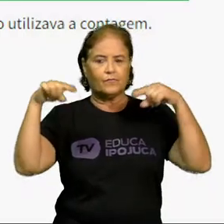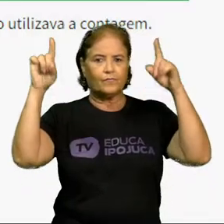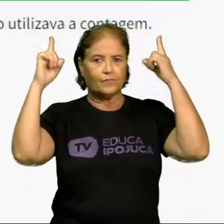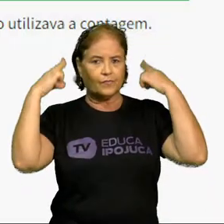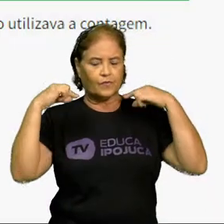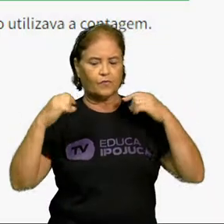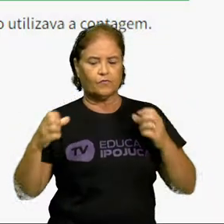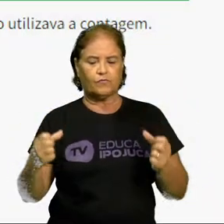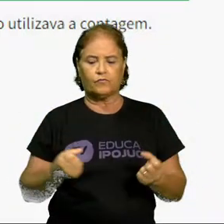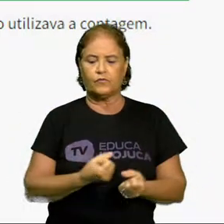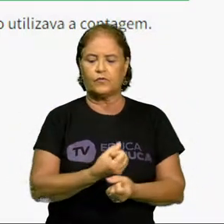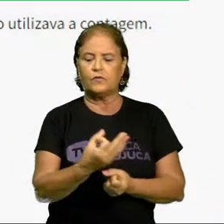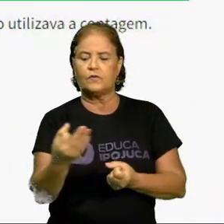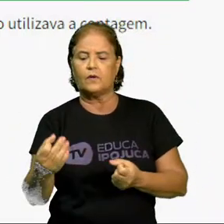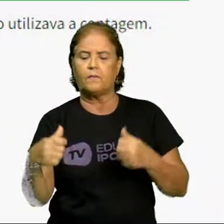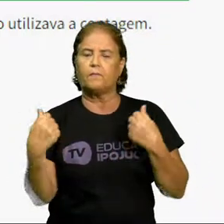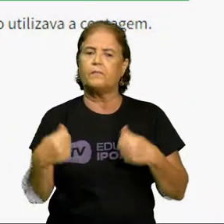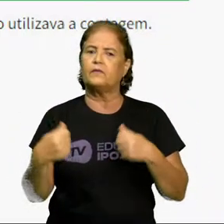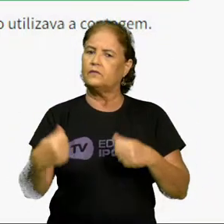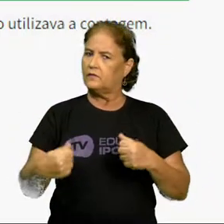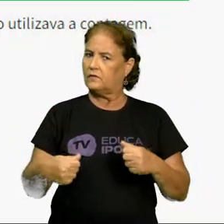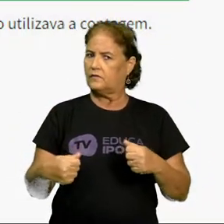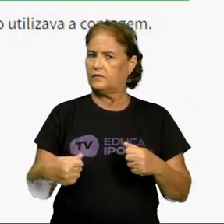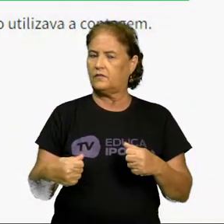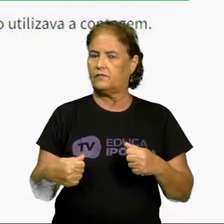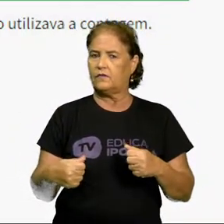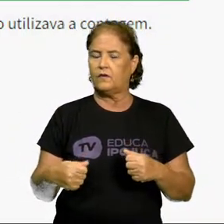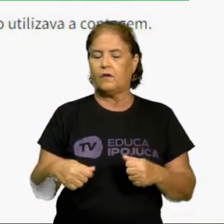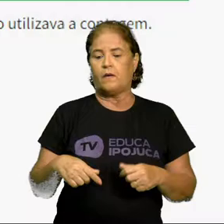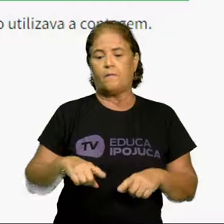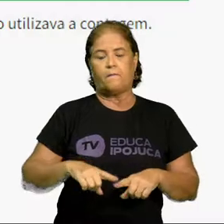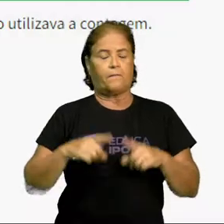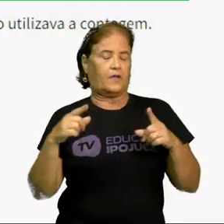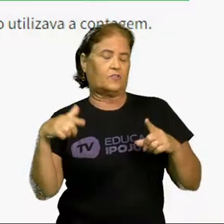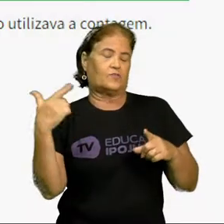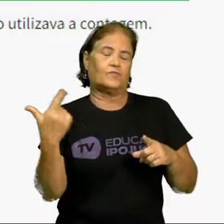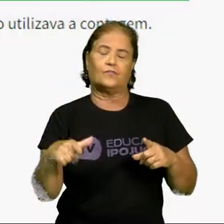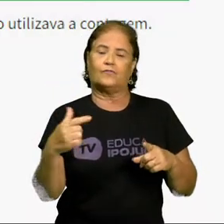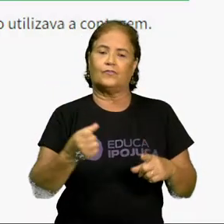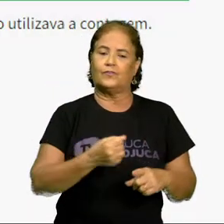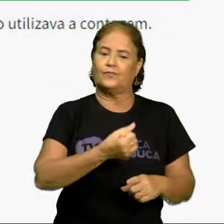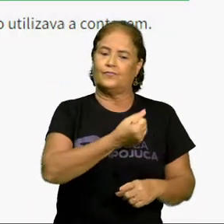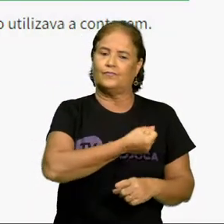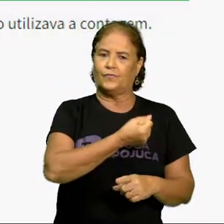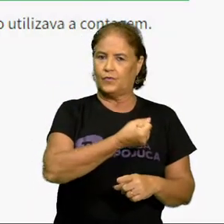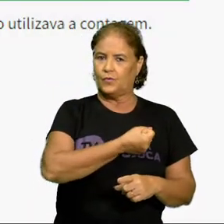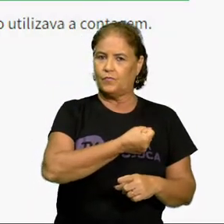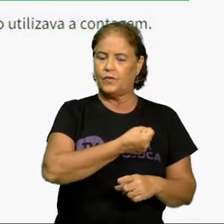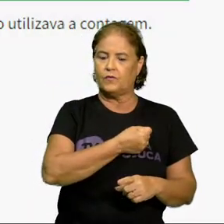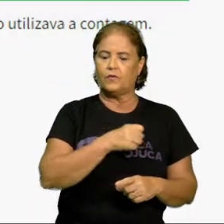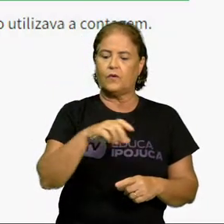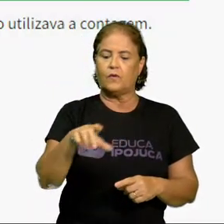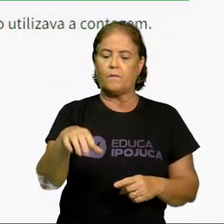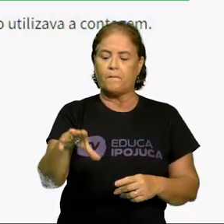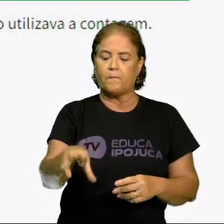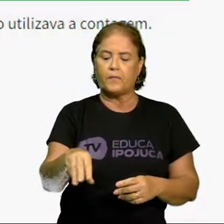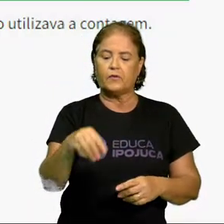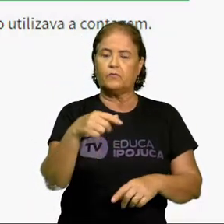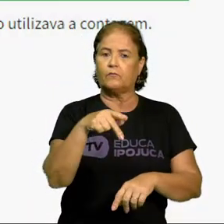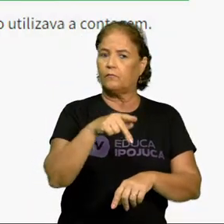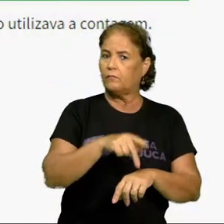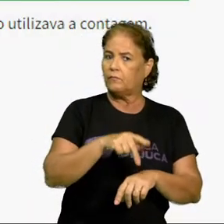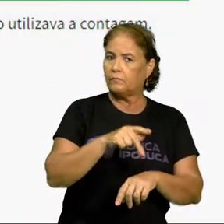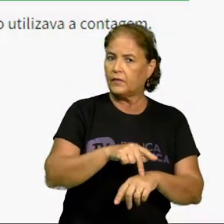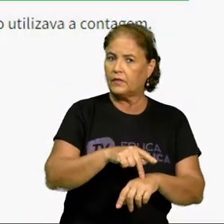contar aquela quantidade. Como ainda não existiam os números, ele pegou pedras e cada vez que uma ovelha